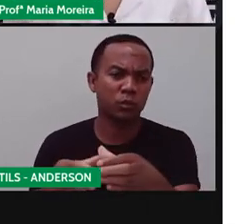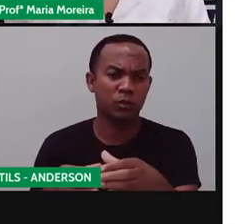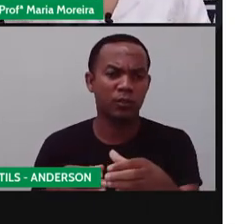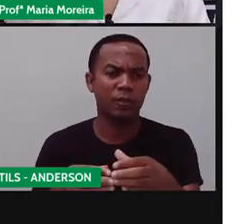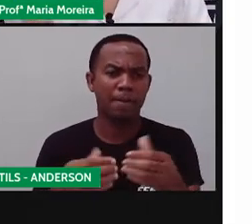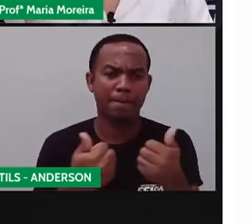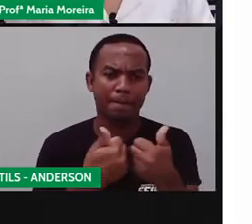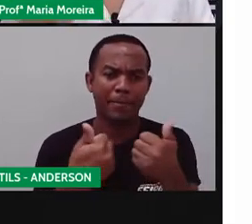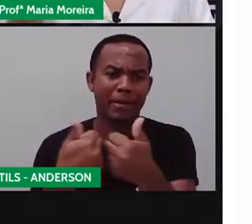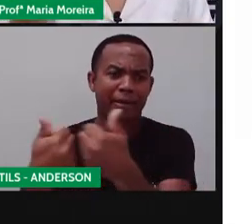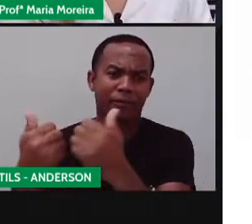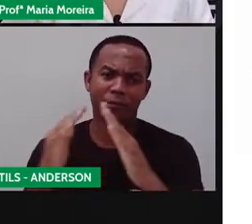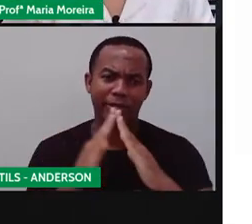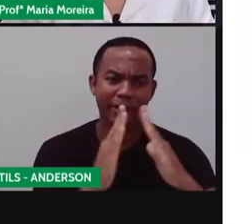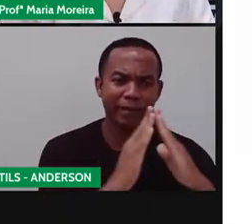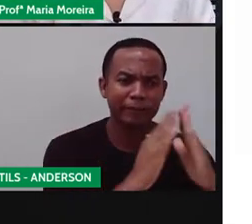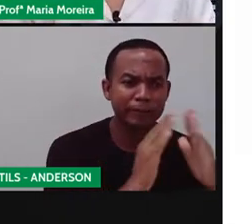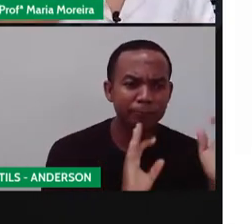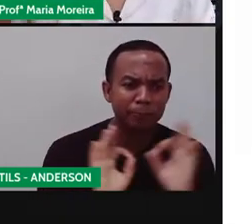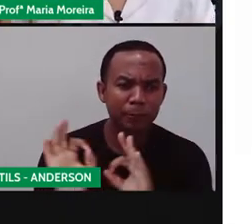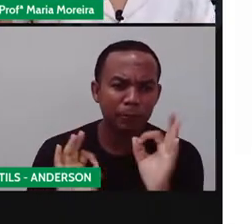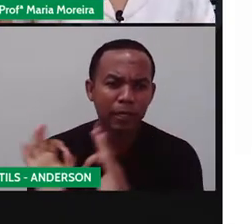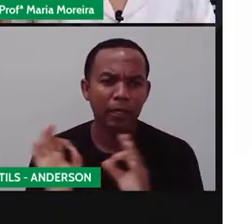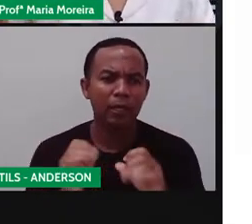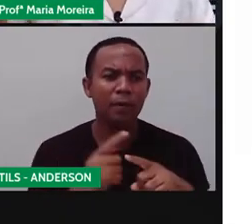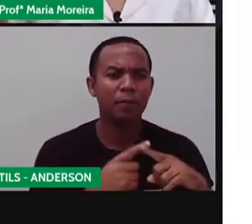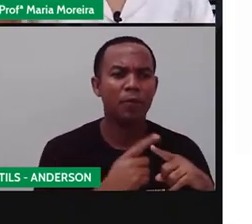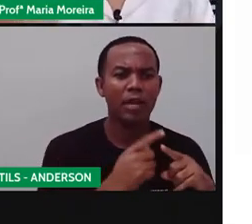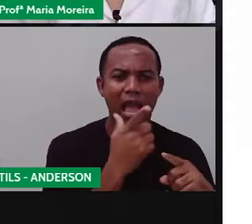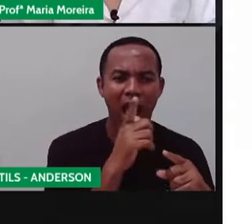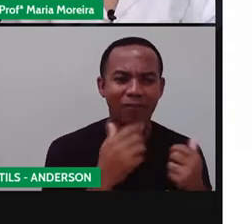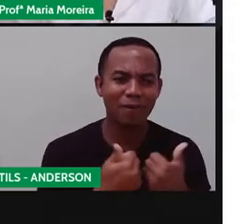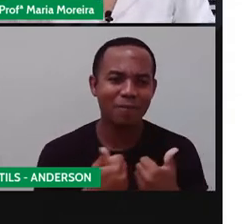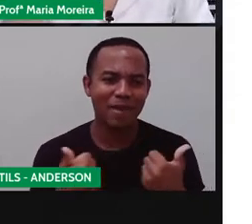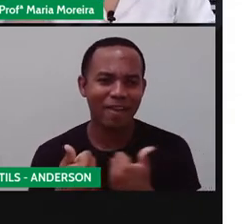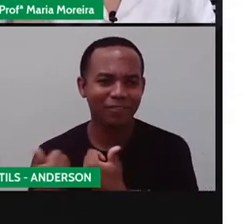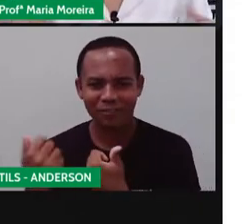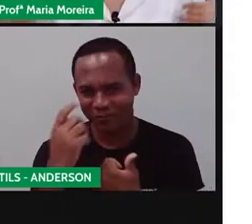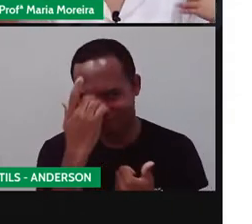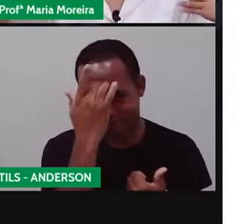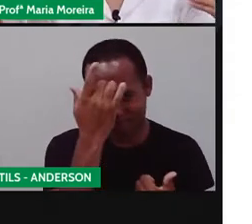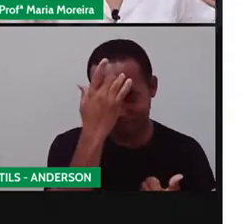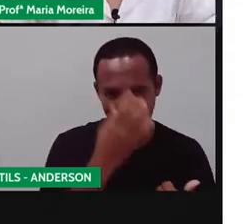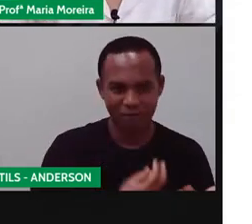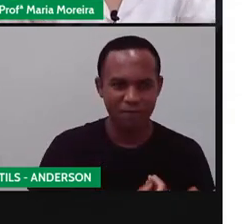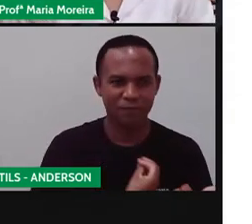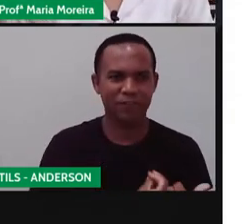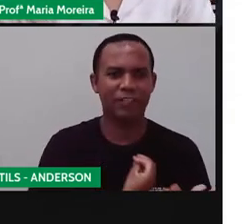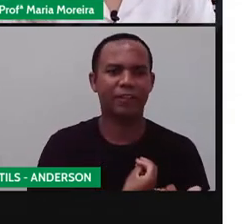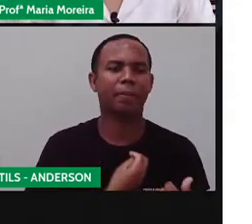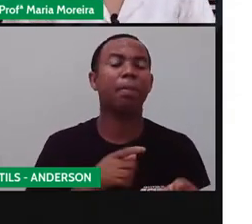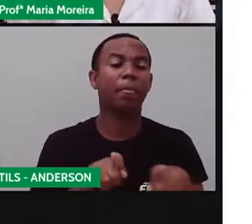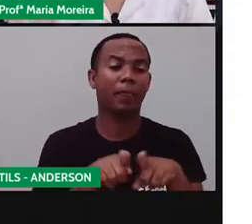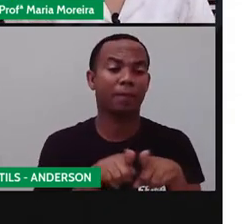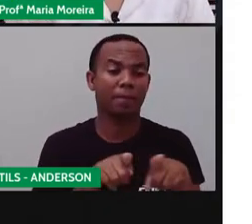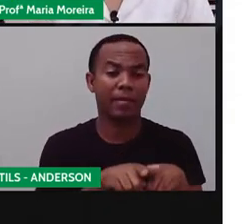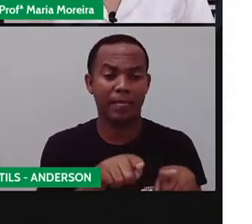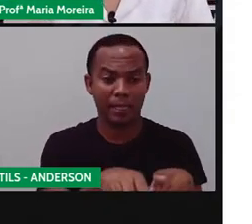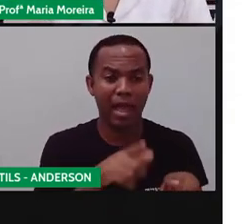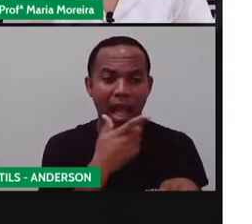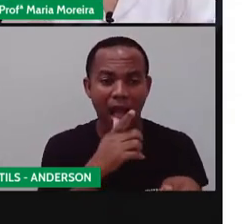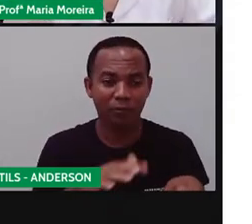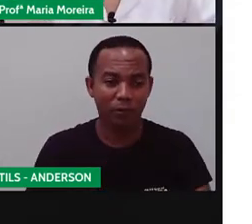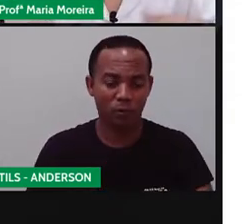beira do Rio Nilo por conta da água. E porque quando o rio enchia, ele deixava uma espécie de limo, né? Na sua borda,